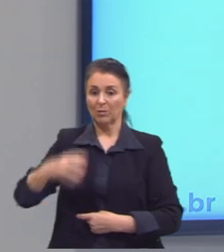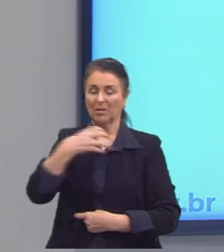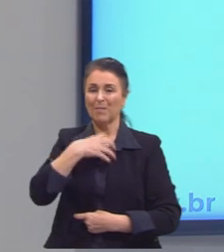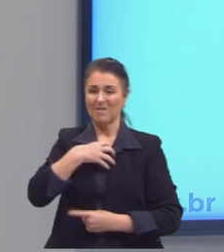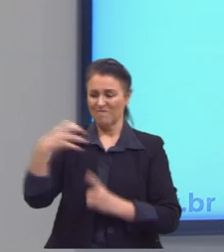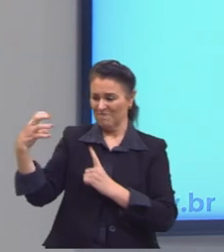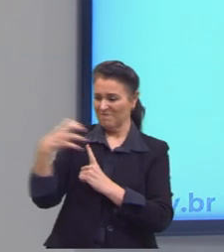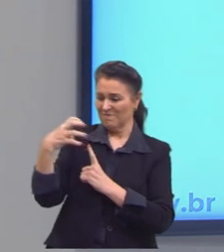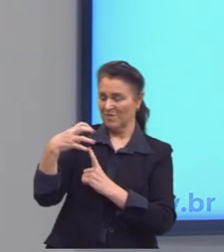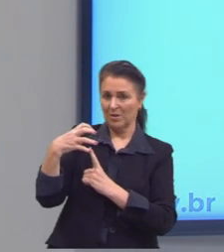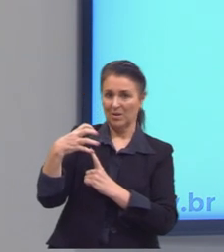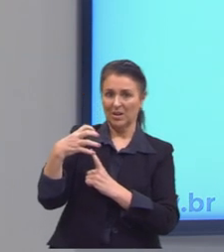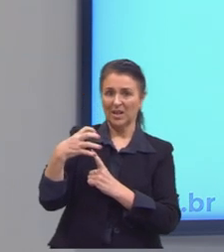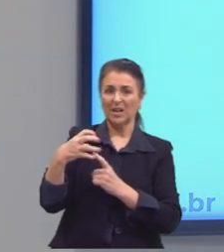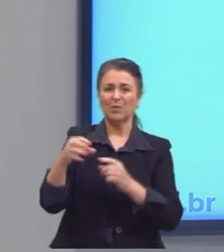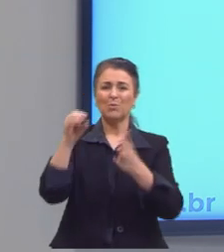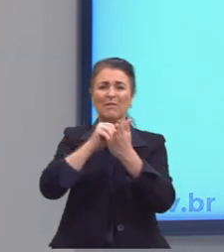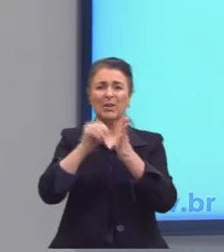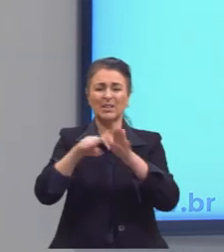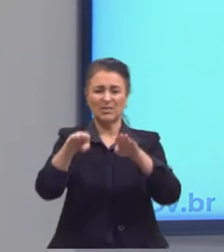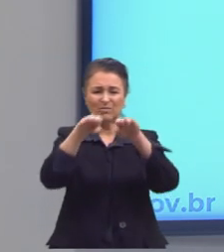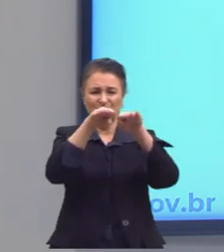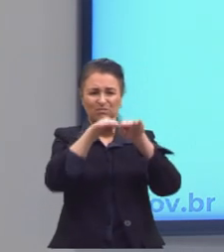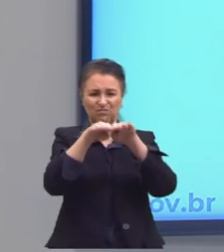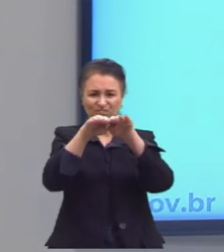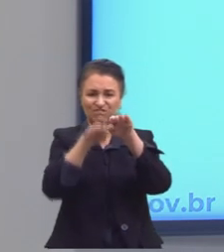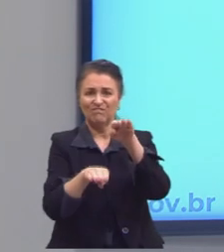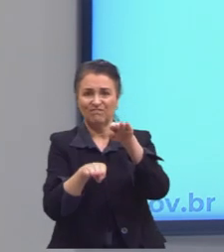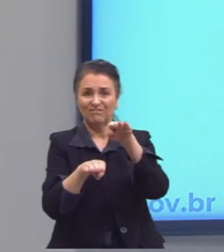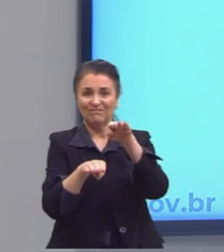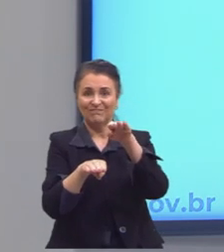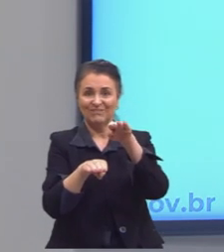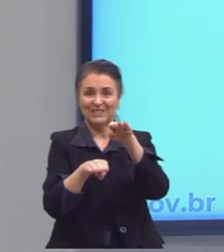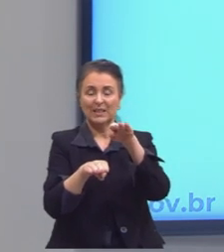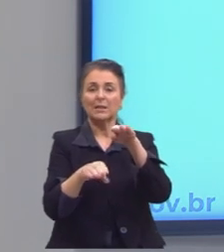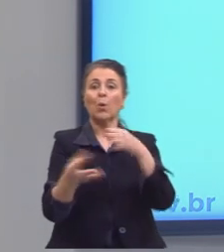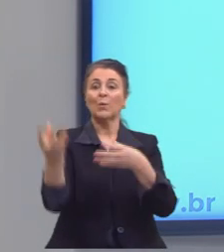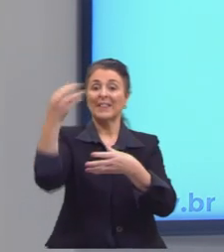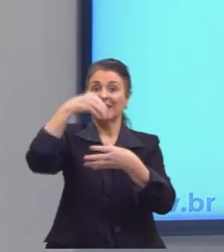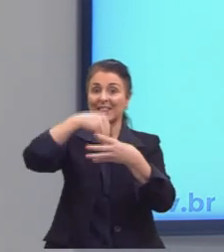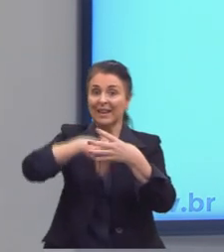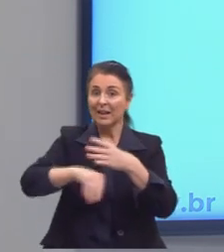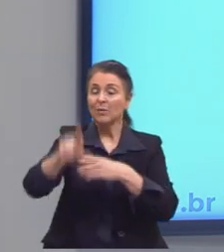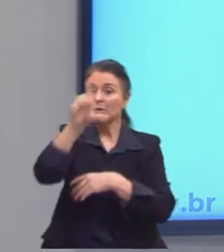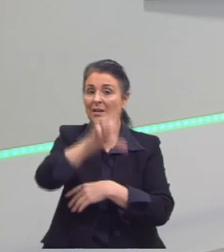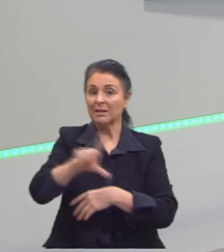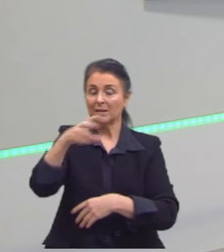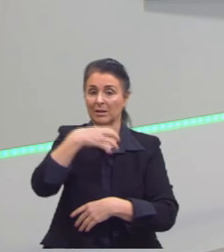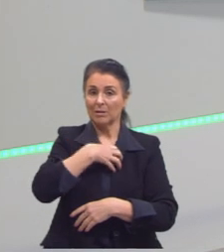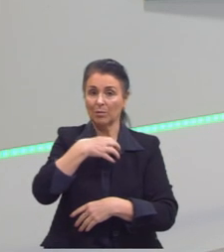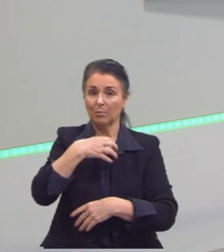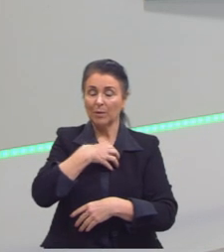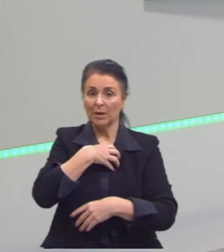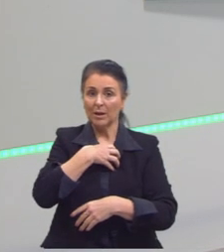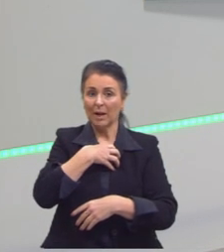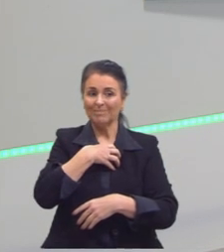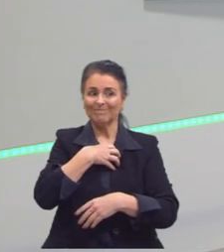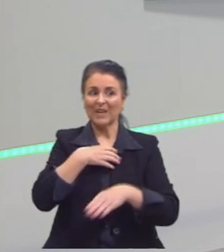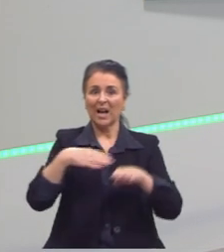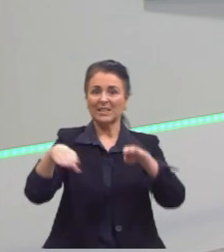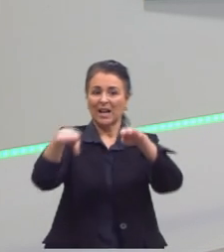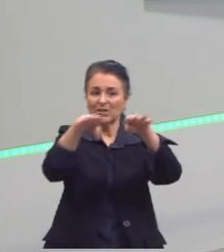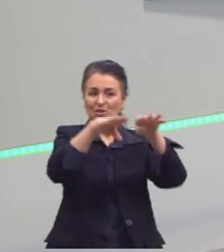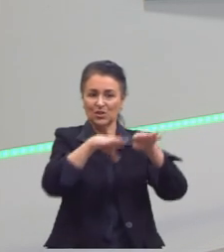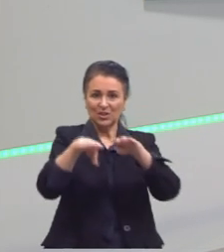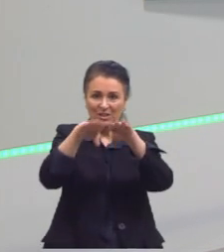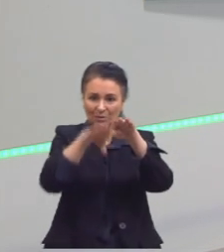tem dentro da literatura, dentro ali da literatura na Bahia, essa questão da desigualdade.